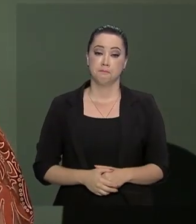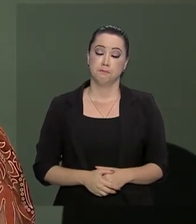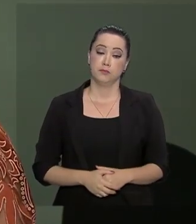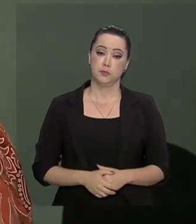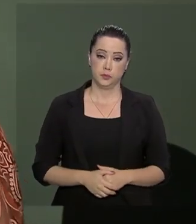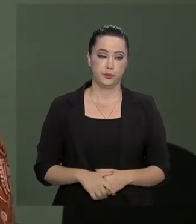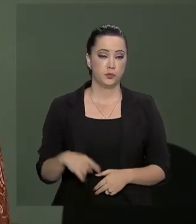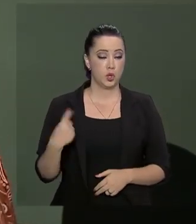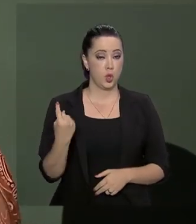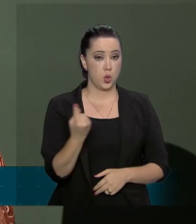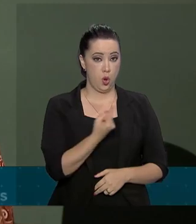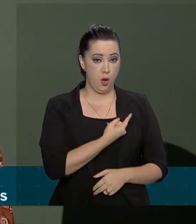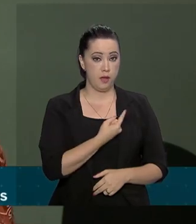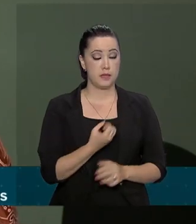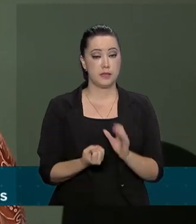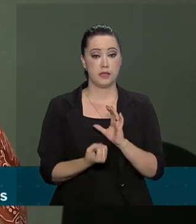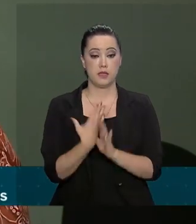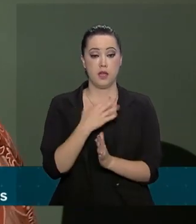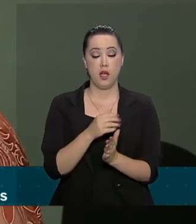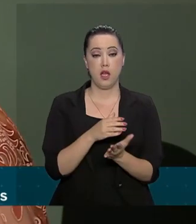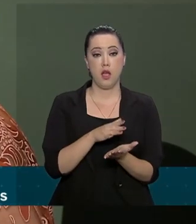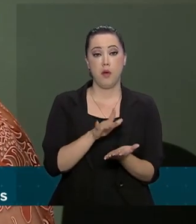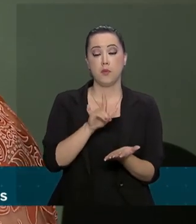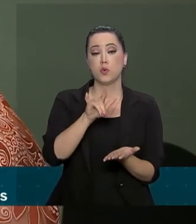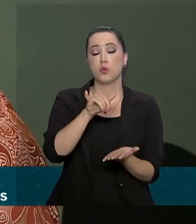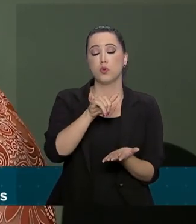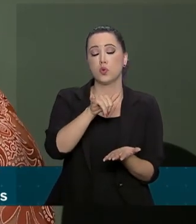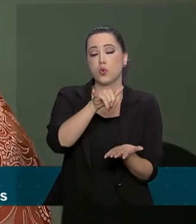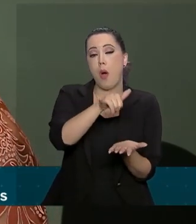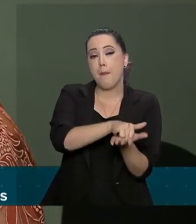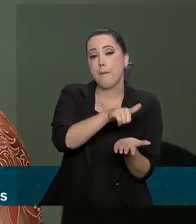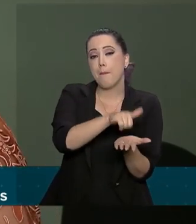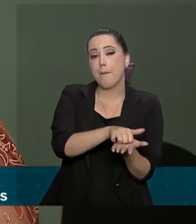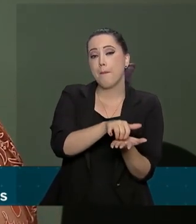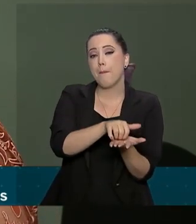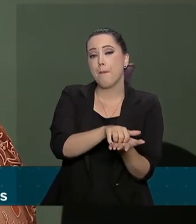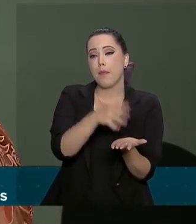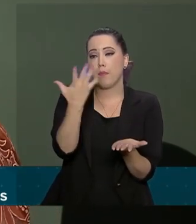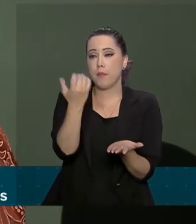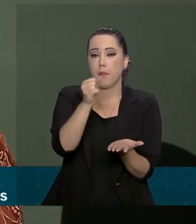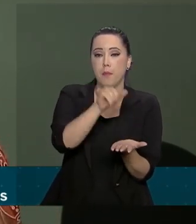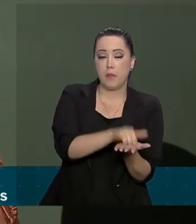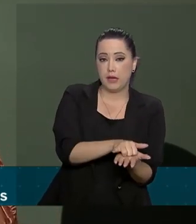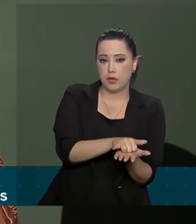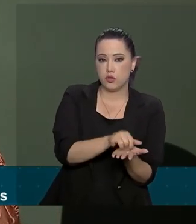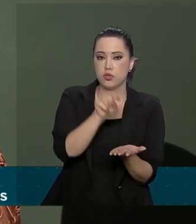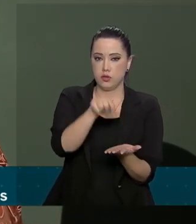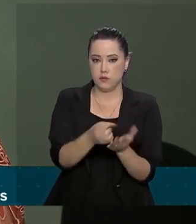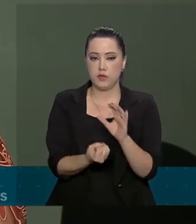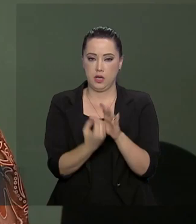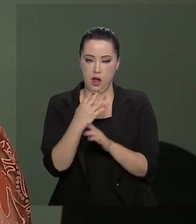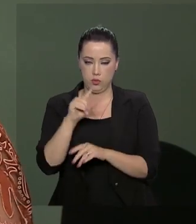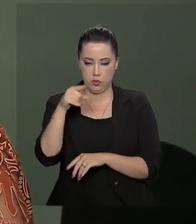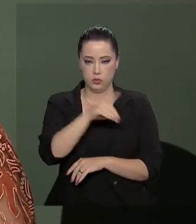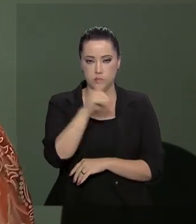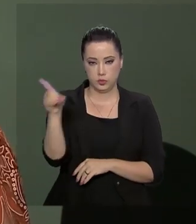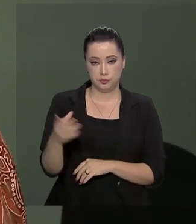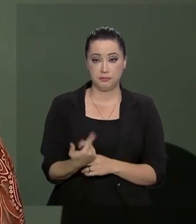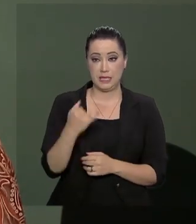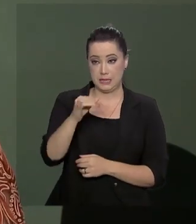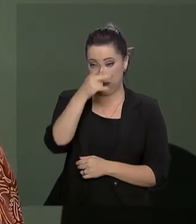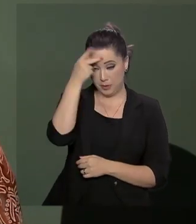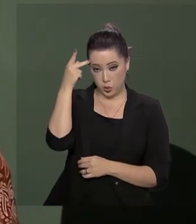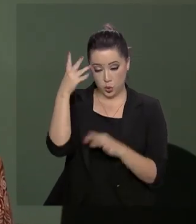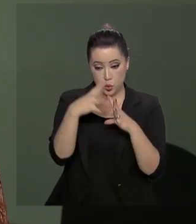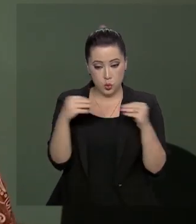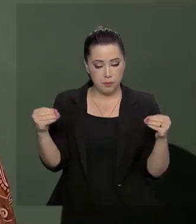Estamos trazendo um aplicativo que vai ser entregue nos próximos dias, quando uma criança desaparecer, uma mulher desaparecer. Em menos de meia